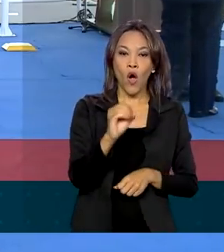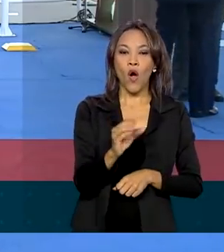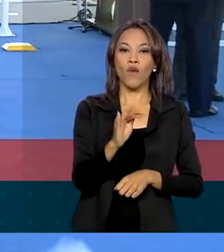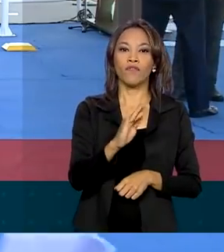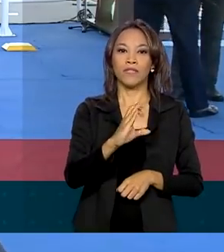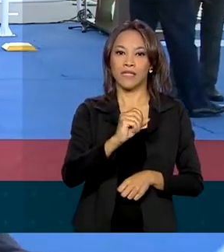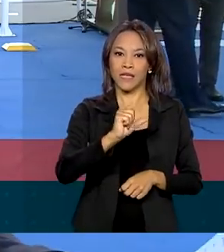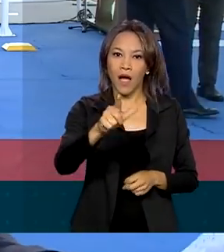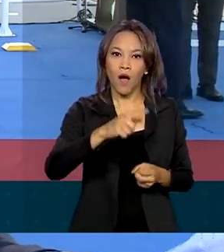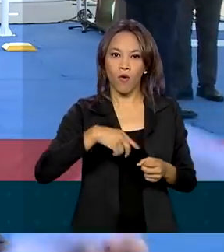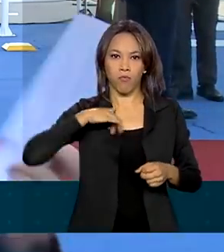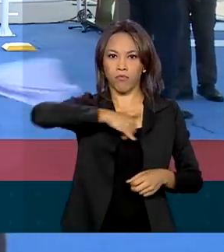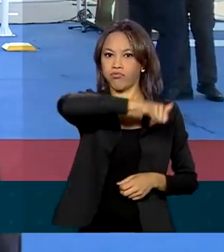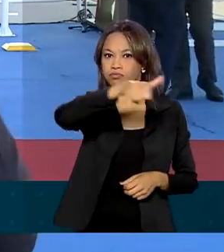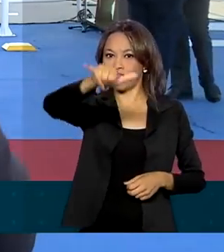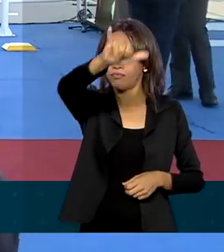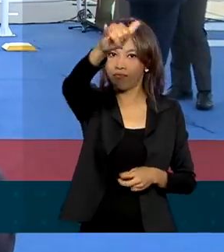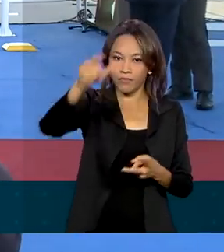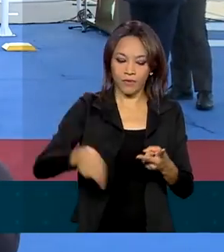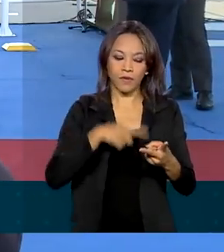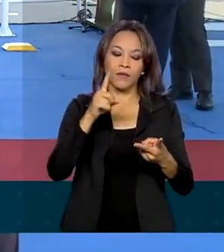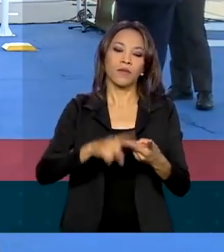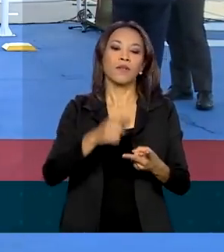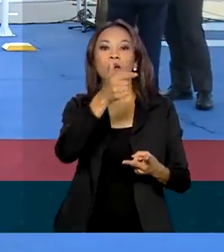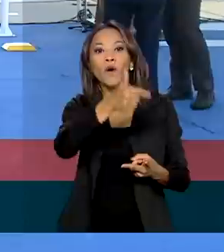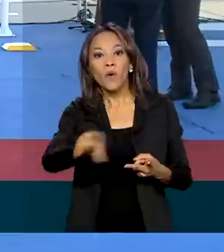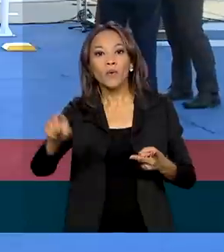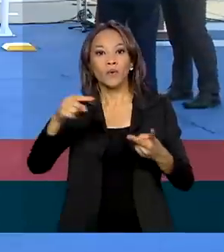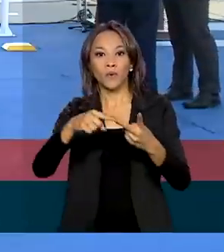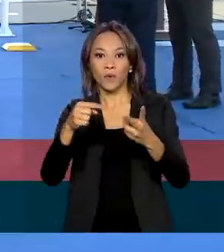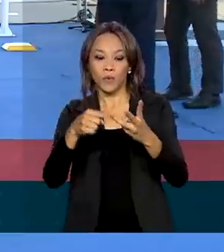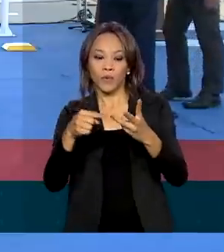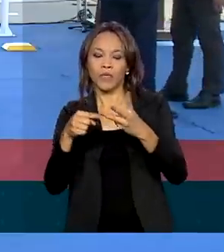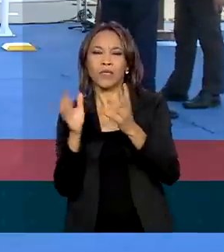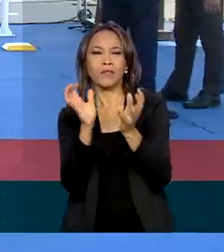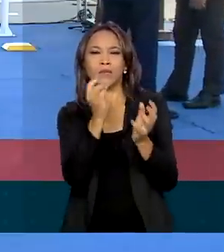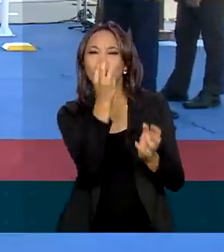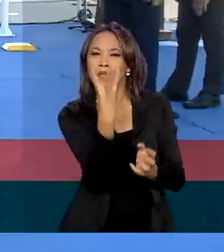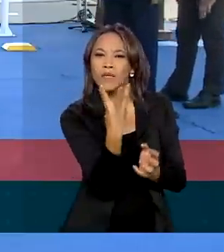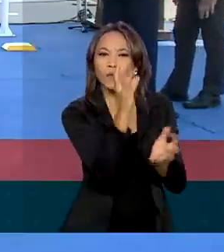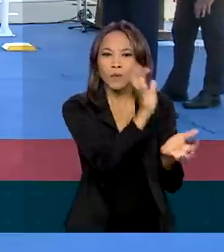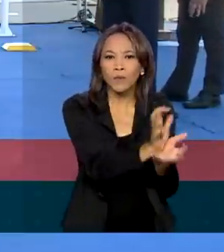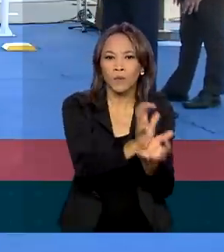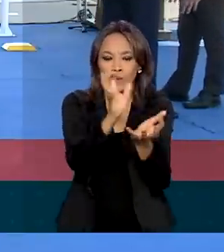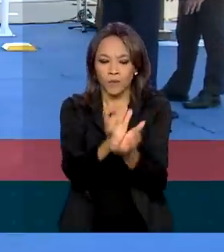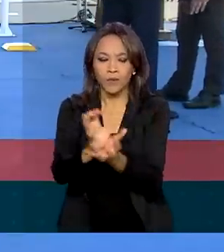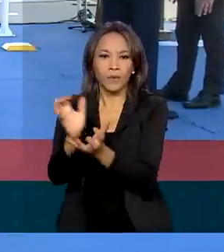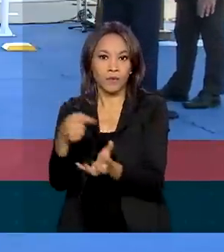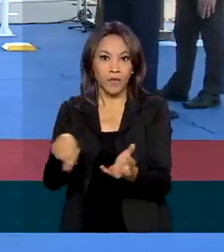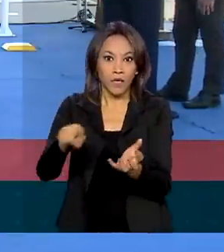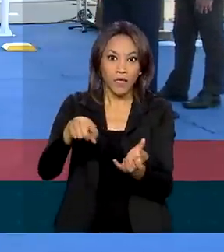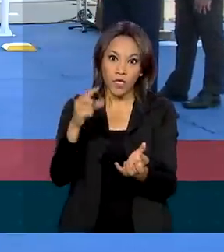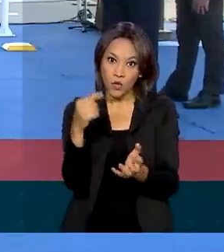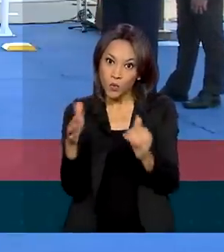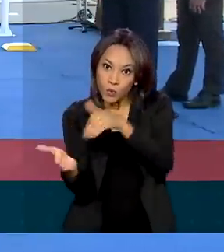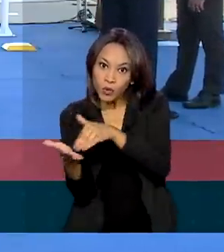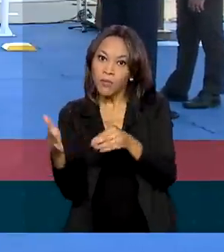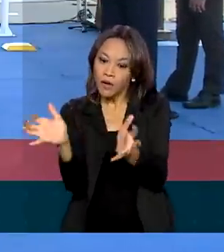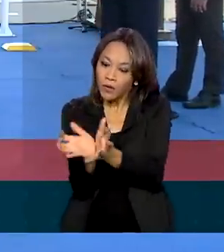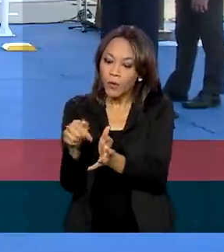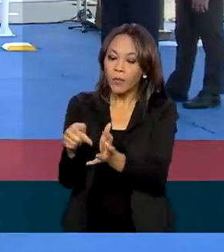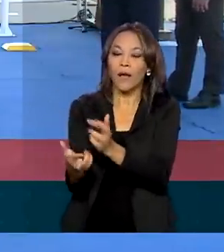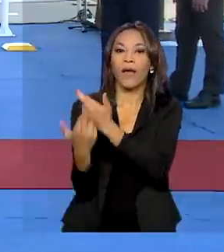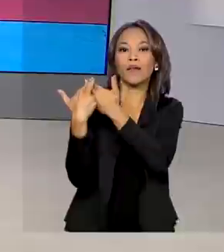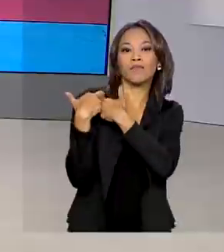aviadores, oficiais intendentes e também de infantaria, que é a área responsável por segurança e defesa,